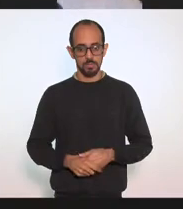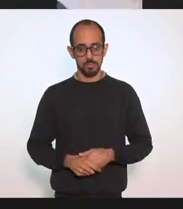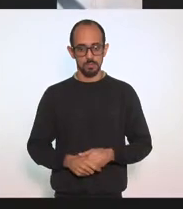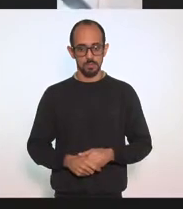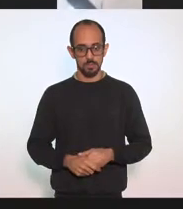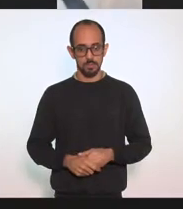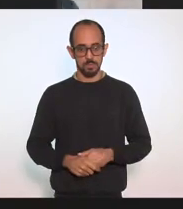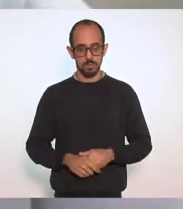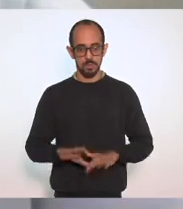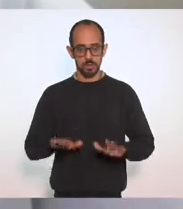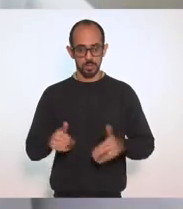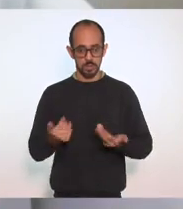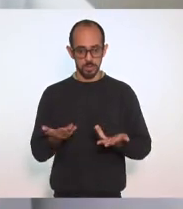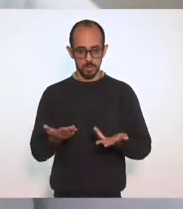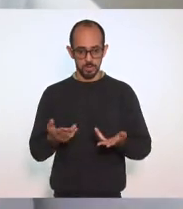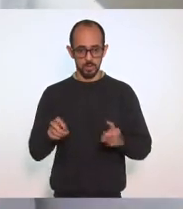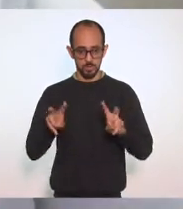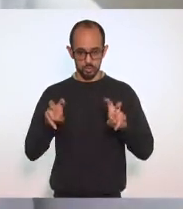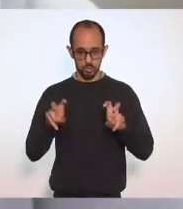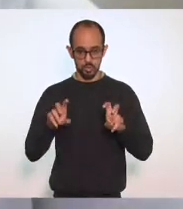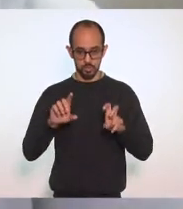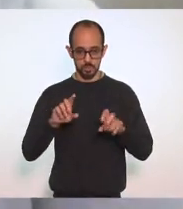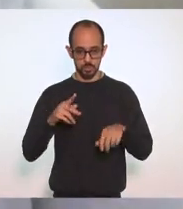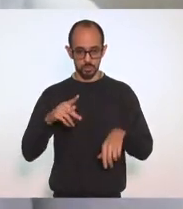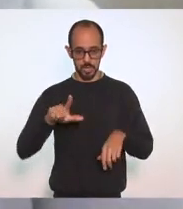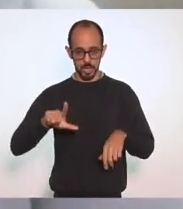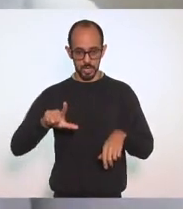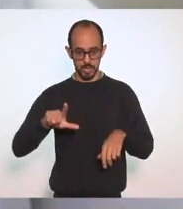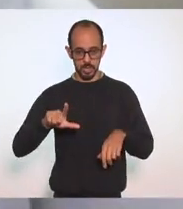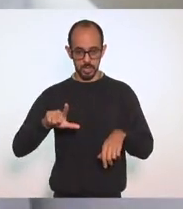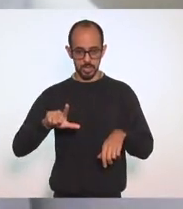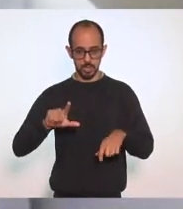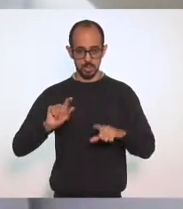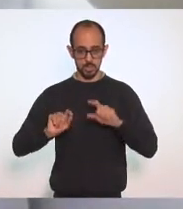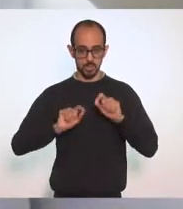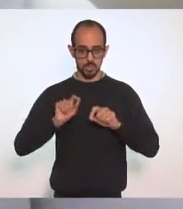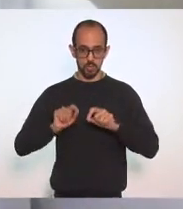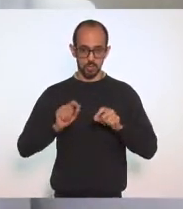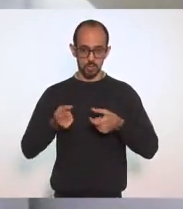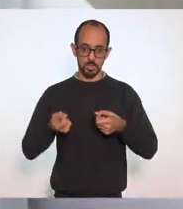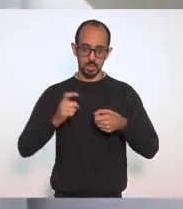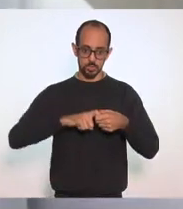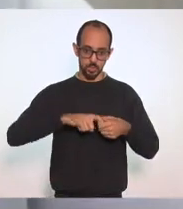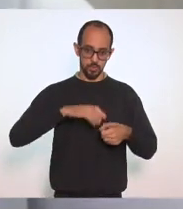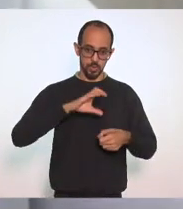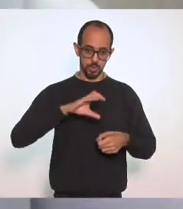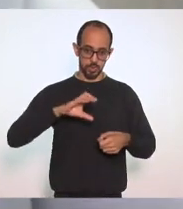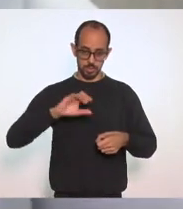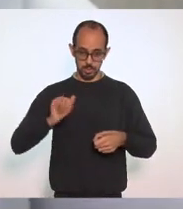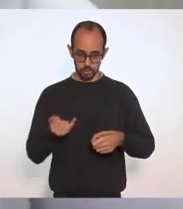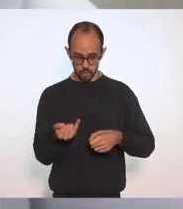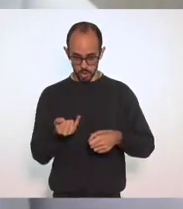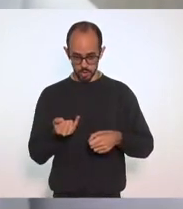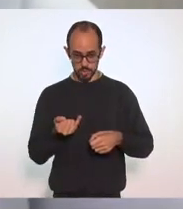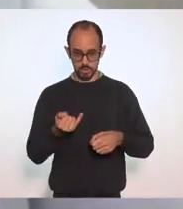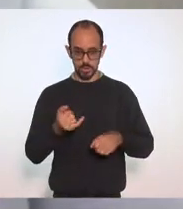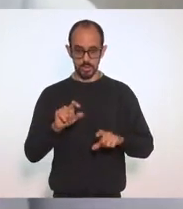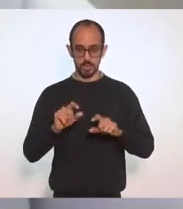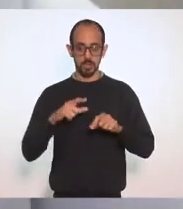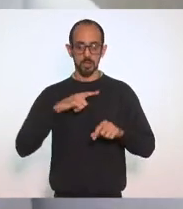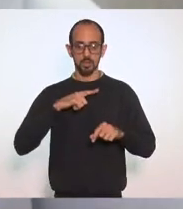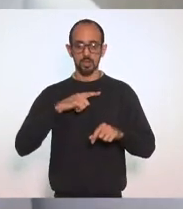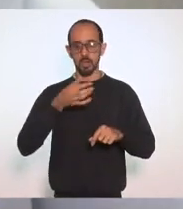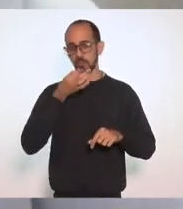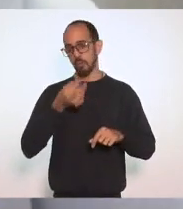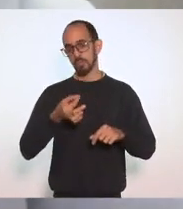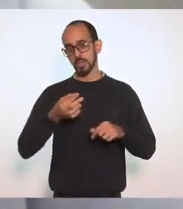Em relação a esse PL, deputado Márcio, vossa silência devolveu para a CCJ. Eu tinha um parecer divergente